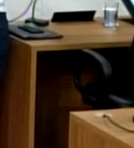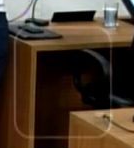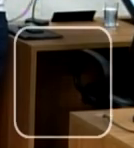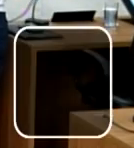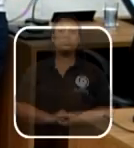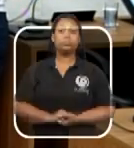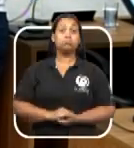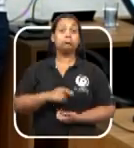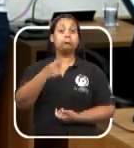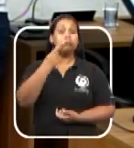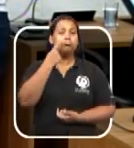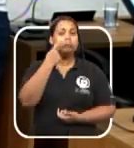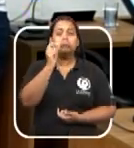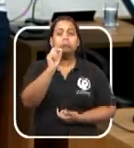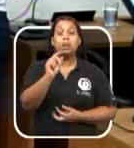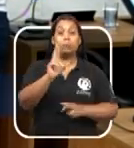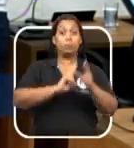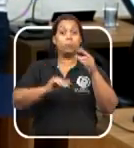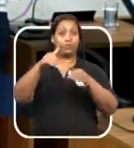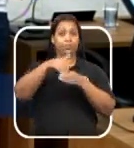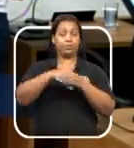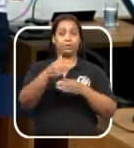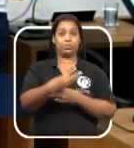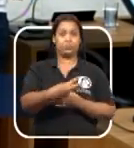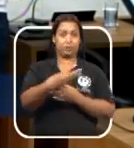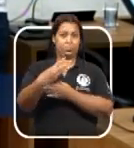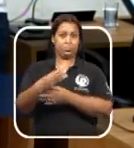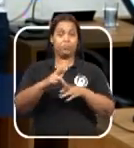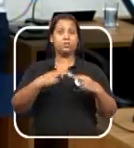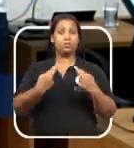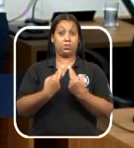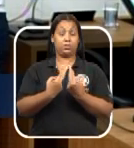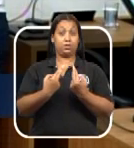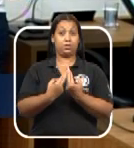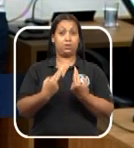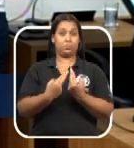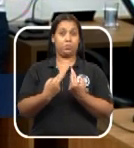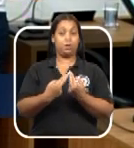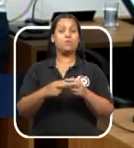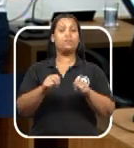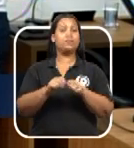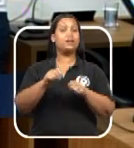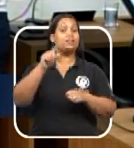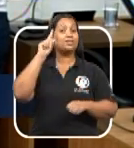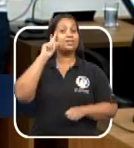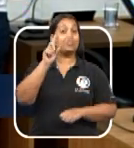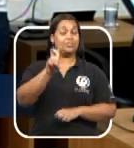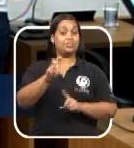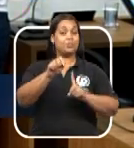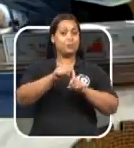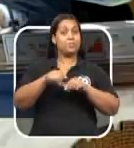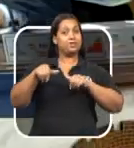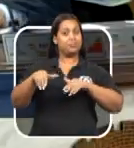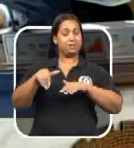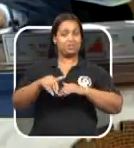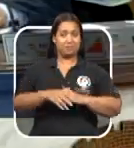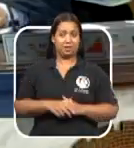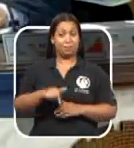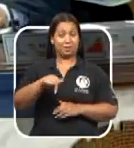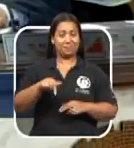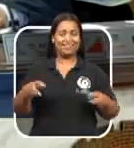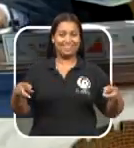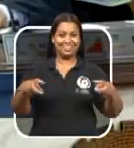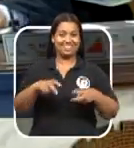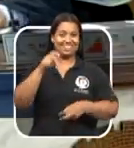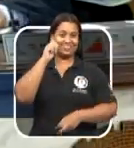Confira o resultado das votações da 33ª Sessão Ordinária realizada no dia 5 de setembro na Câmara